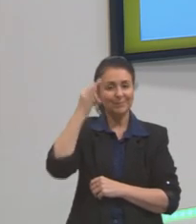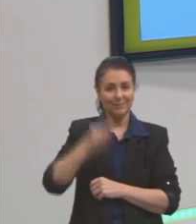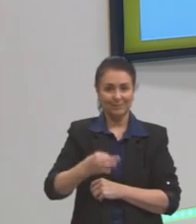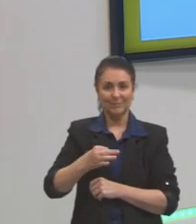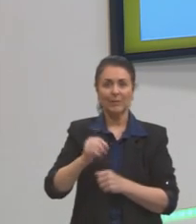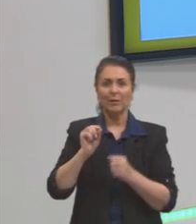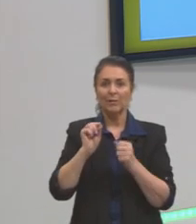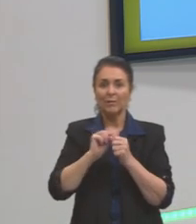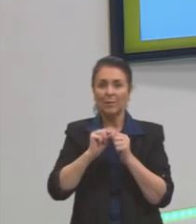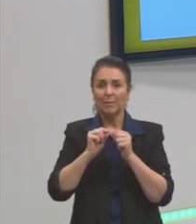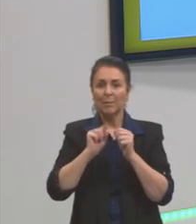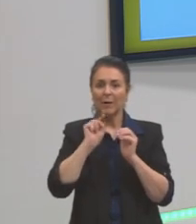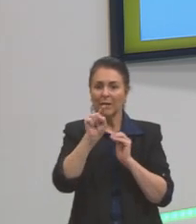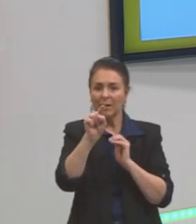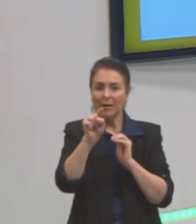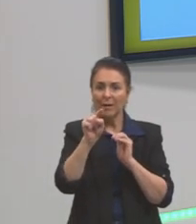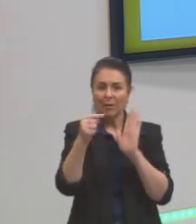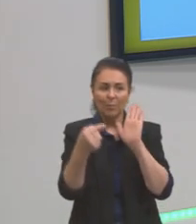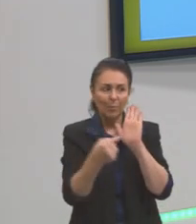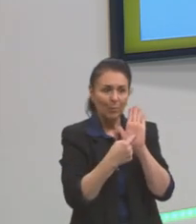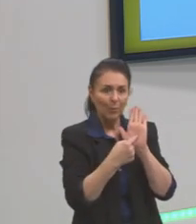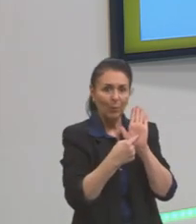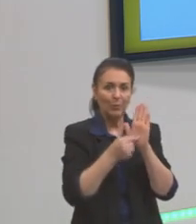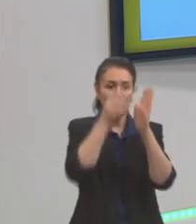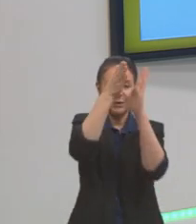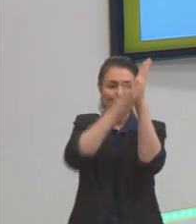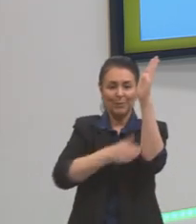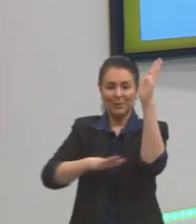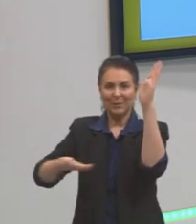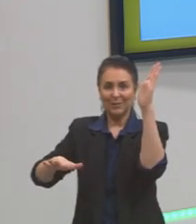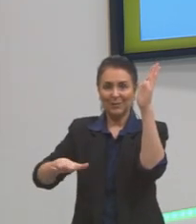marcar um ponto, então, no plano cartesiano.